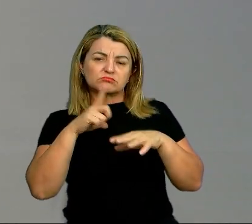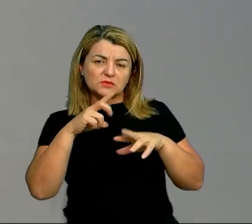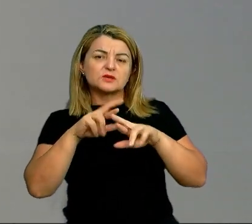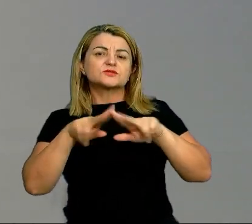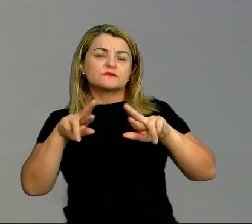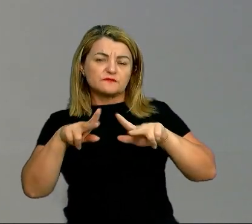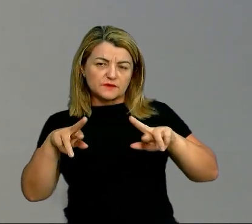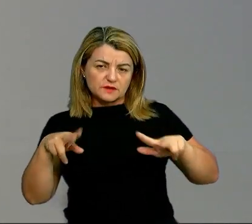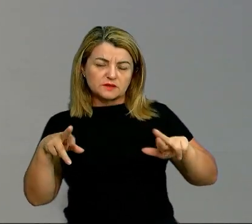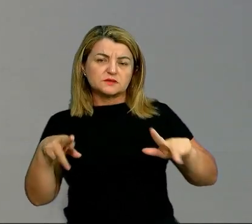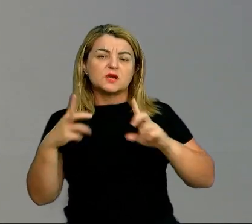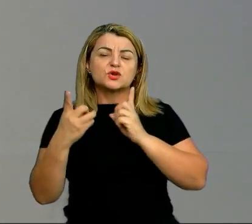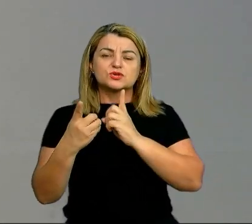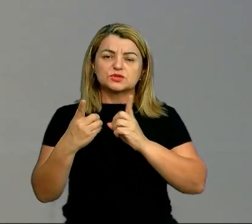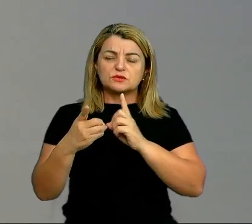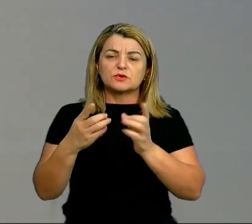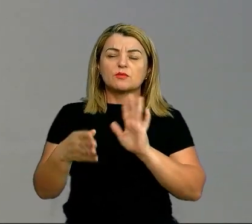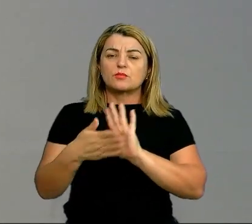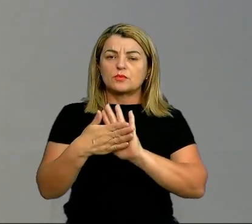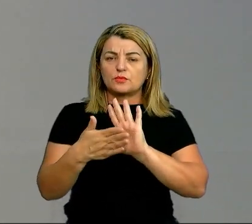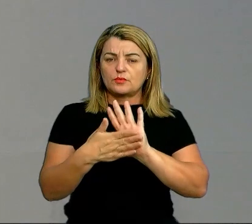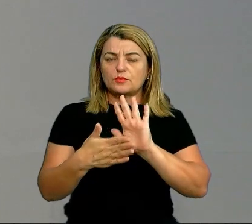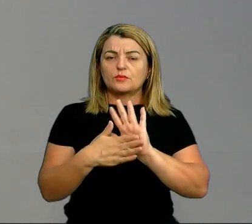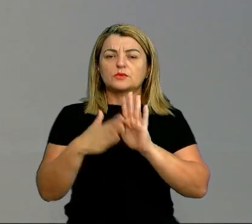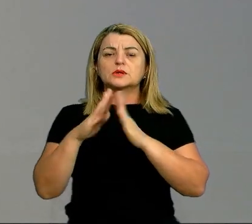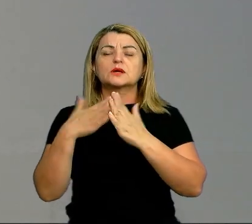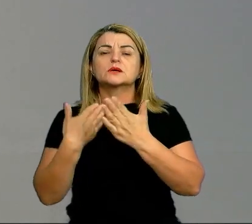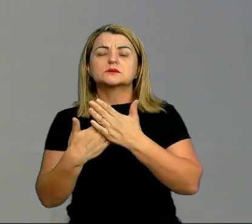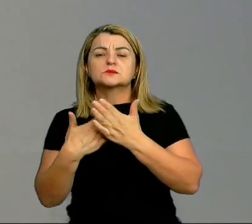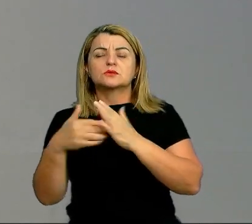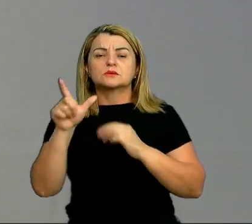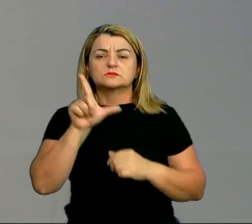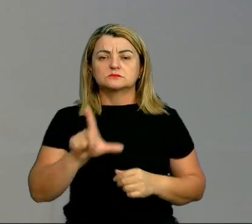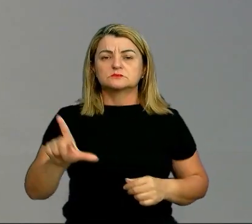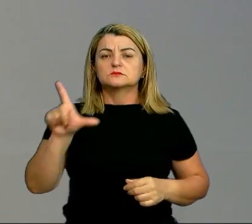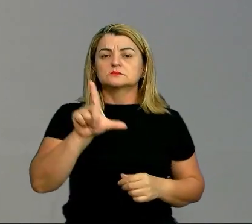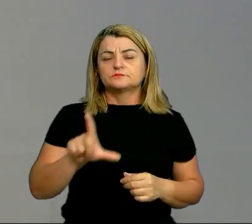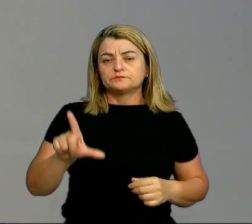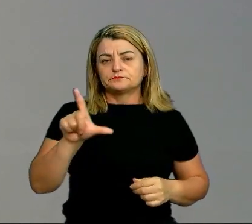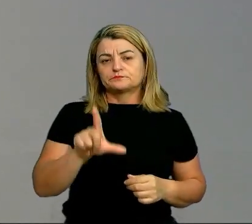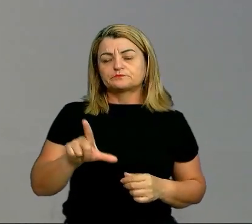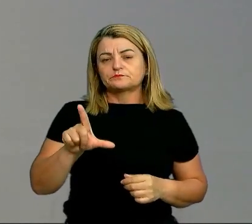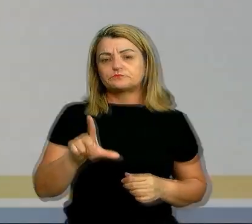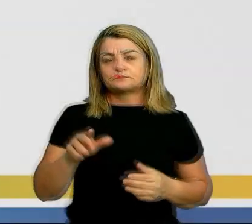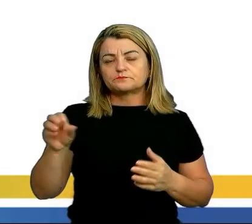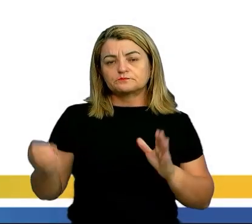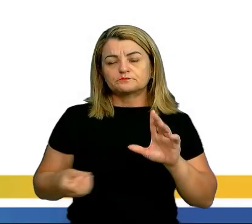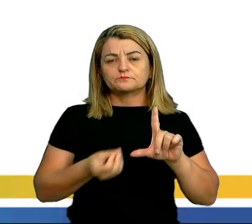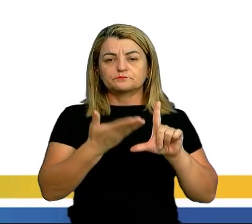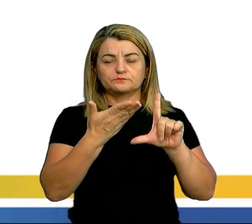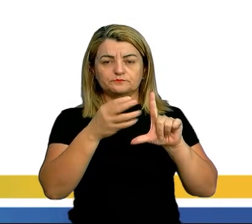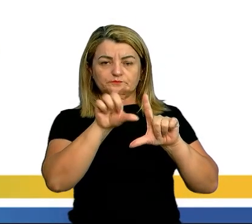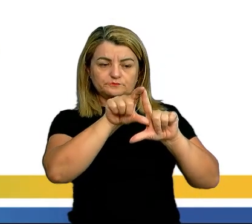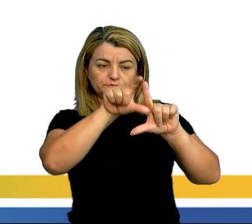dinâmica proposta dessa escola literária, tá? Então, vamos lá ao enunciado.